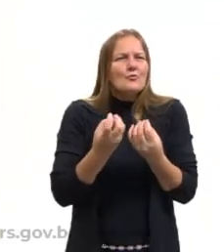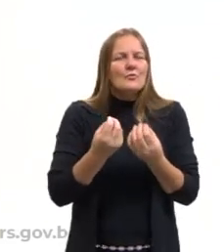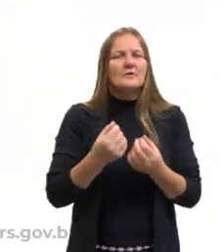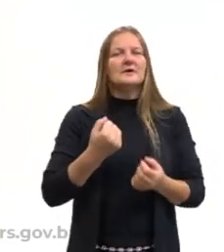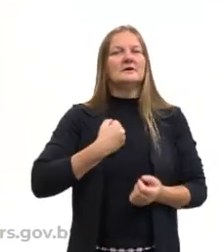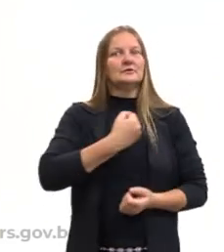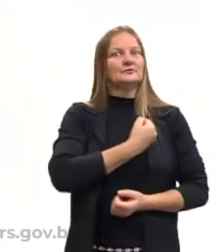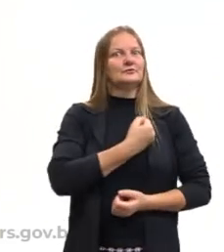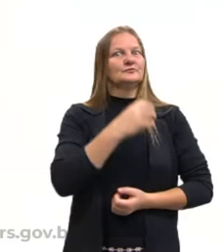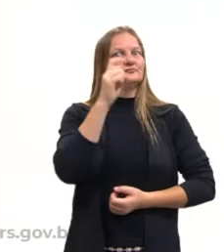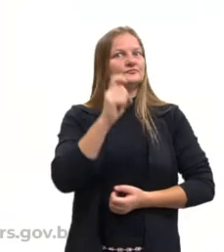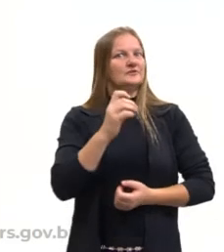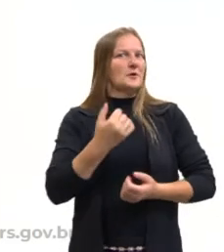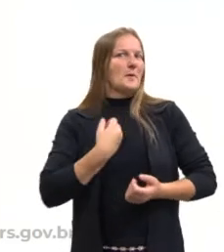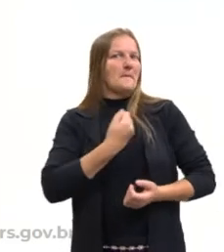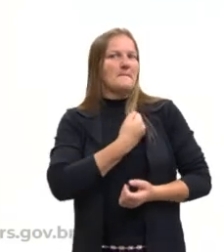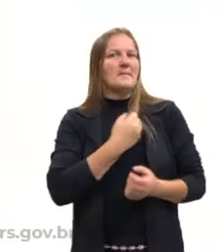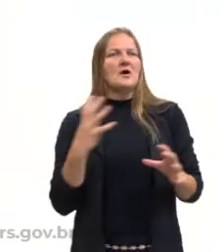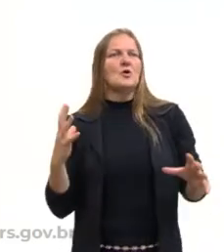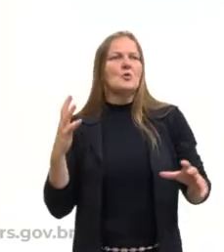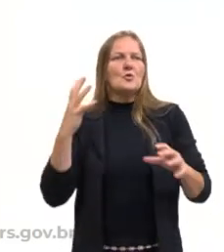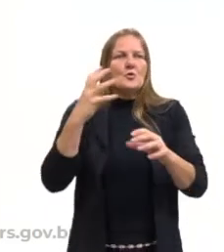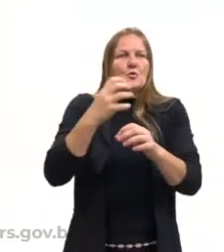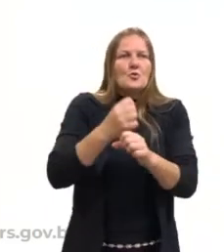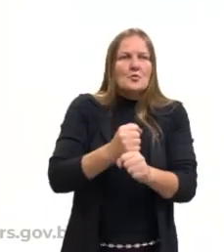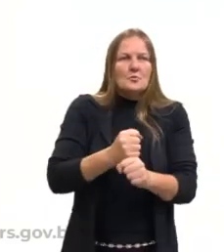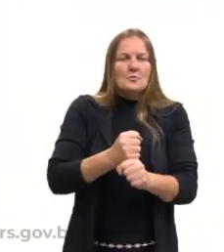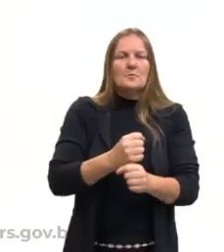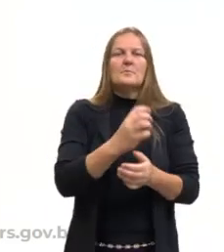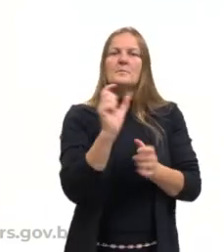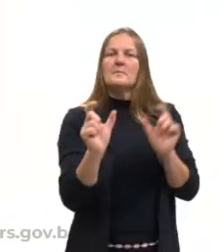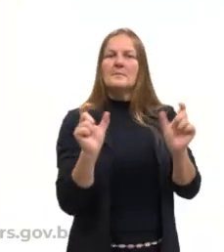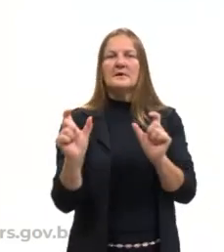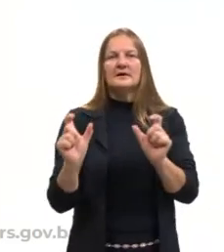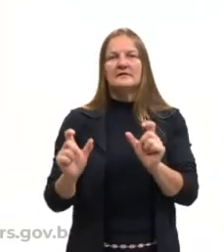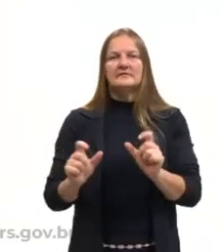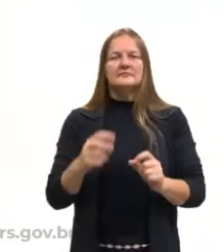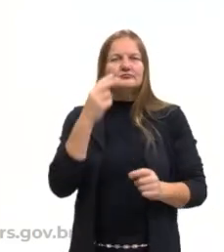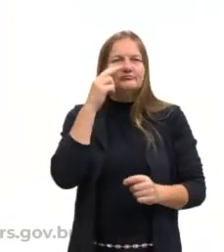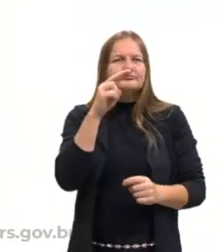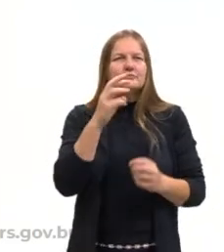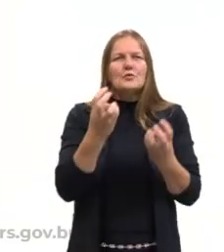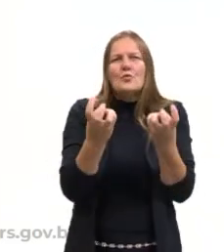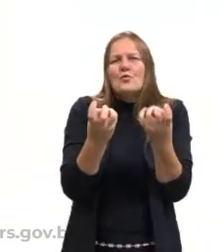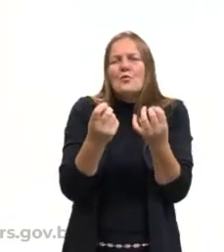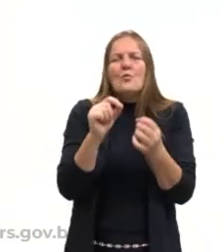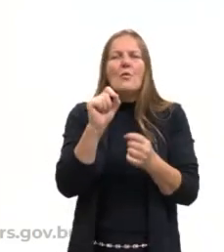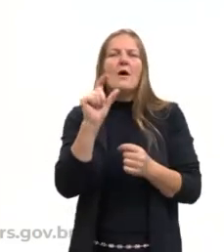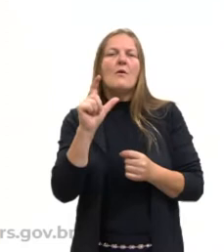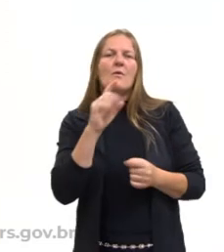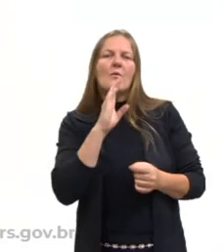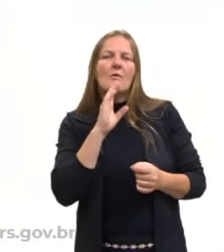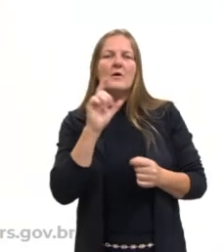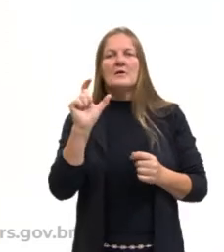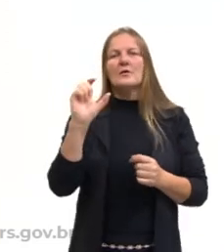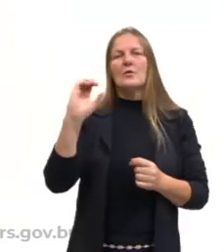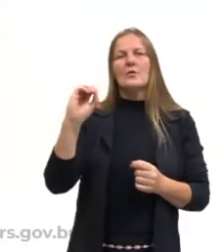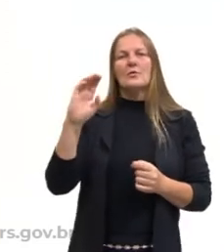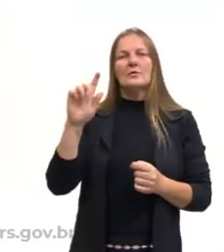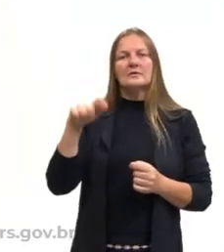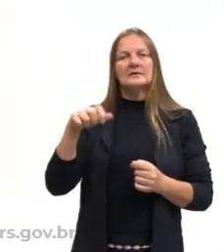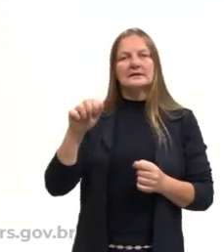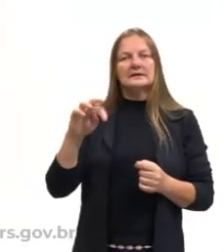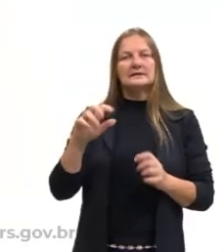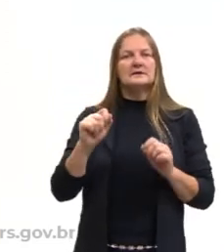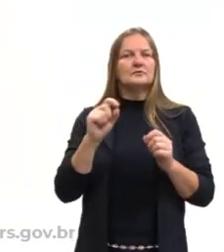um número de palavras. Então, no total do número de palavras, eu vou observar quais as palavras que são cognatas e quais